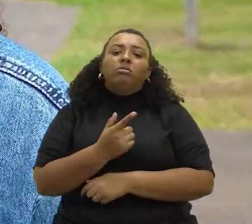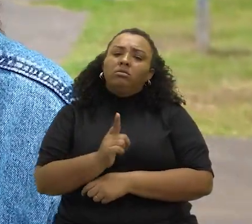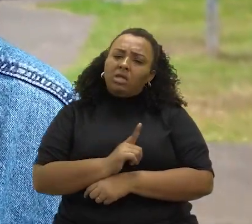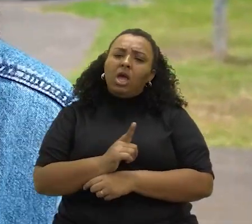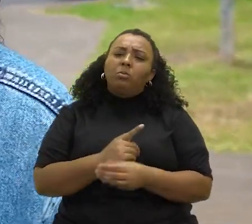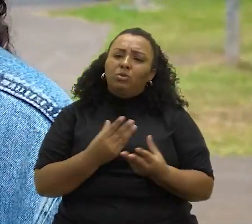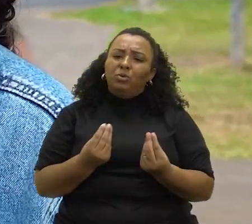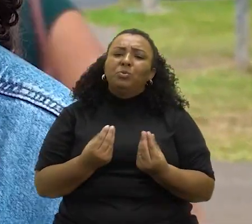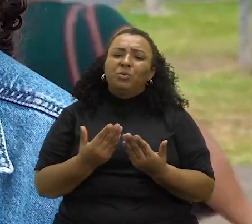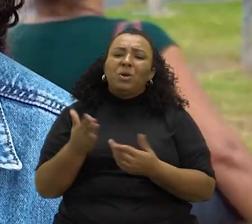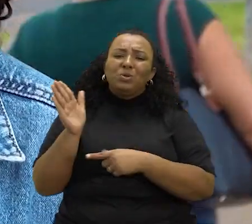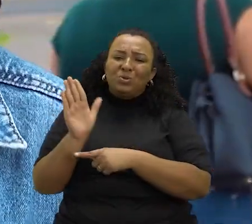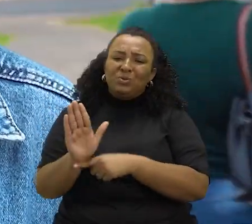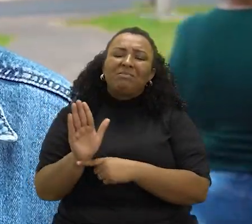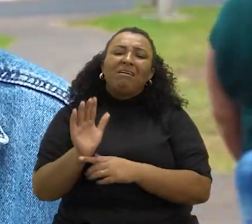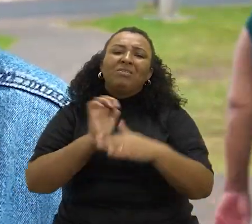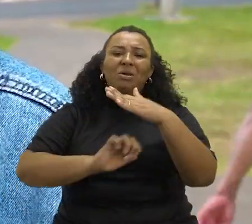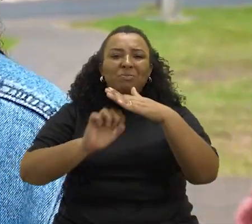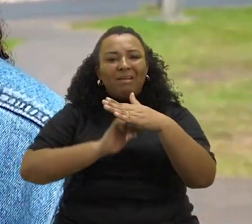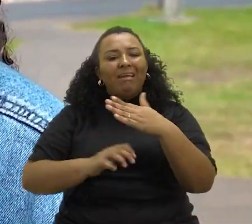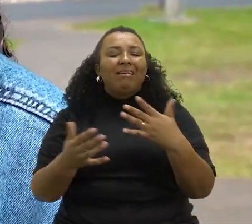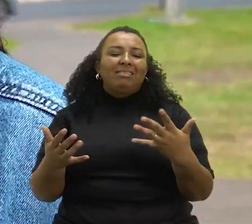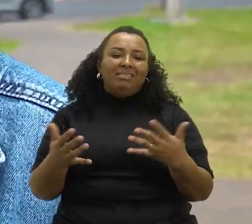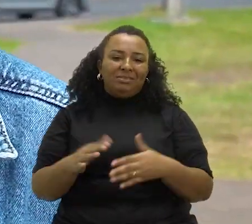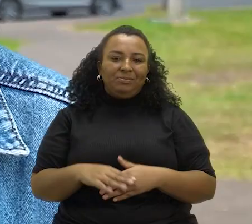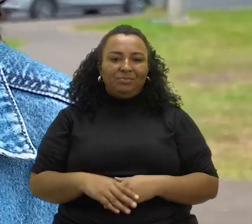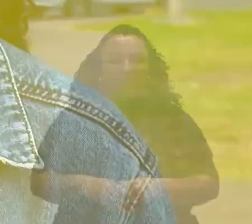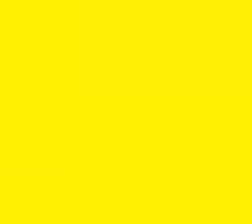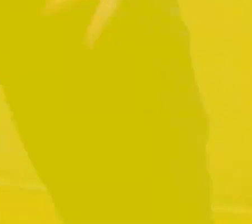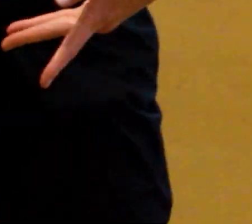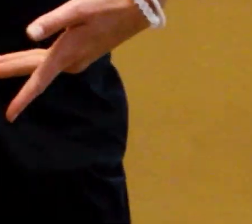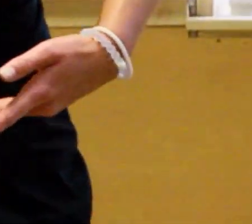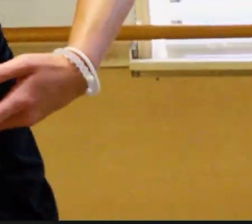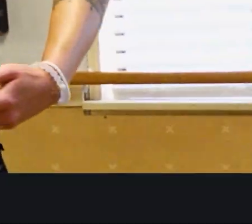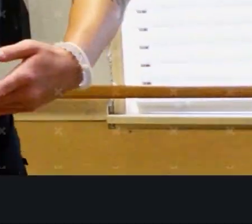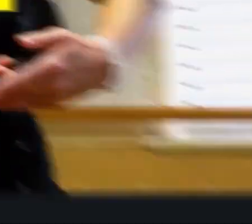o que agregar numa empresa, num cenário corporativo.